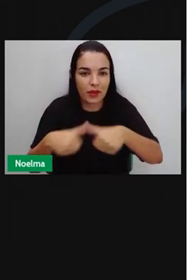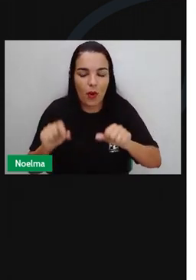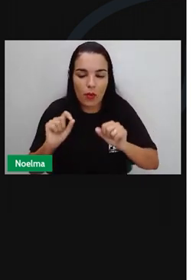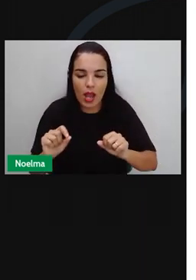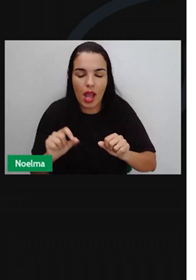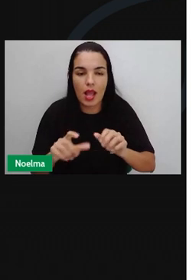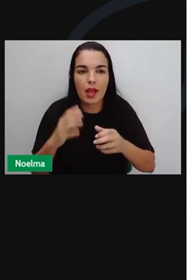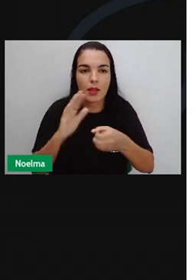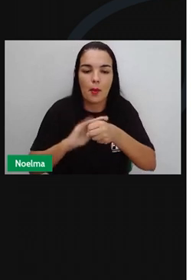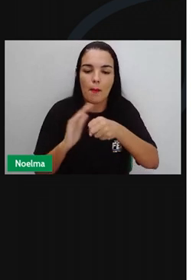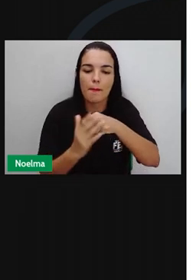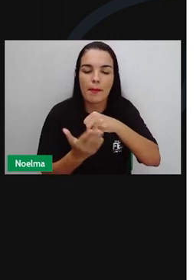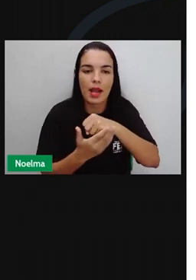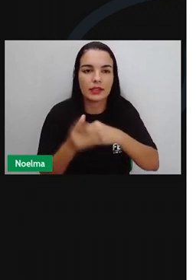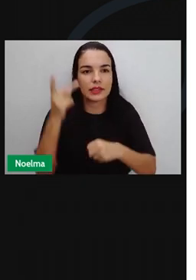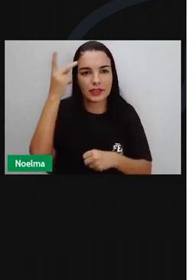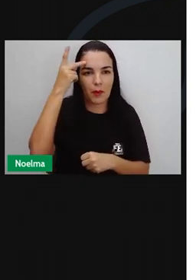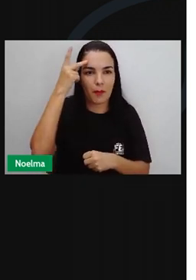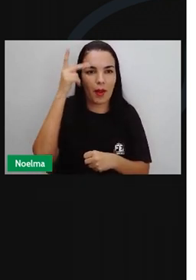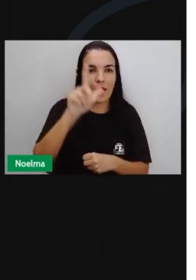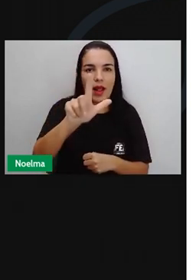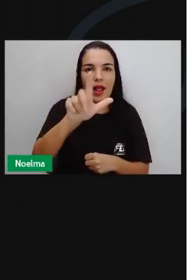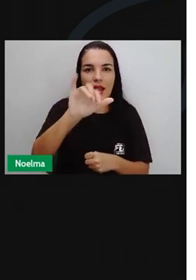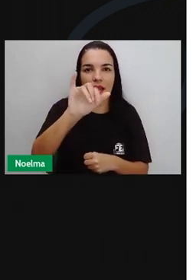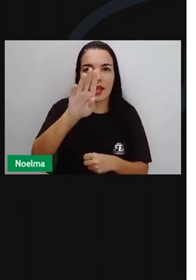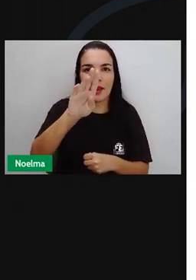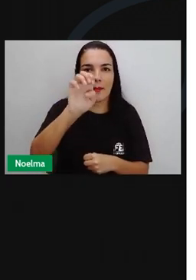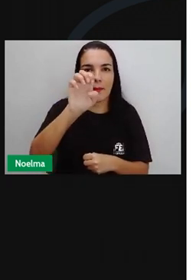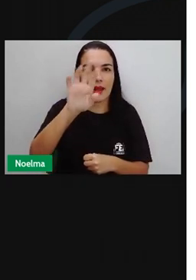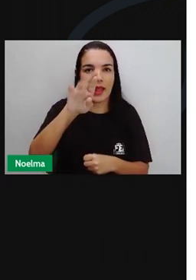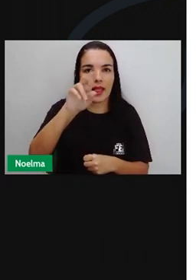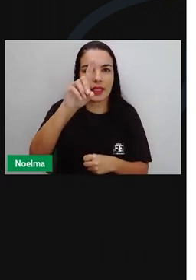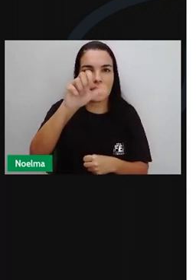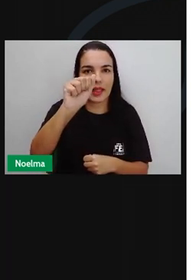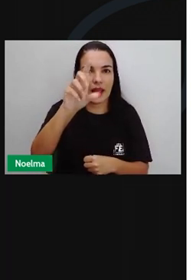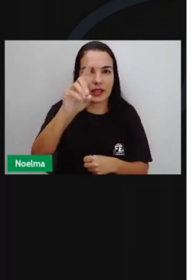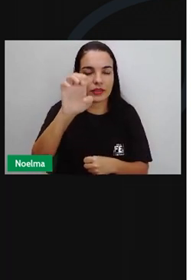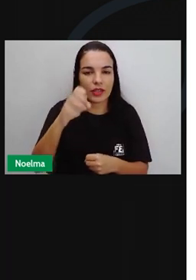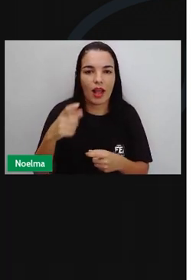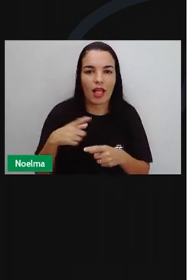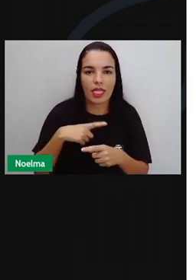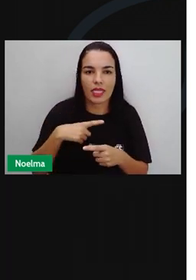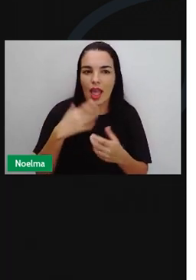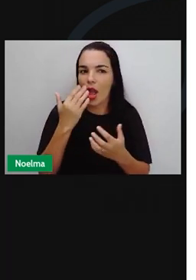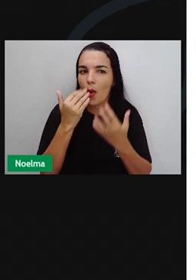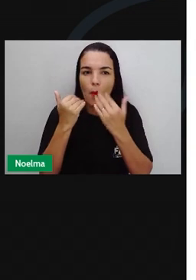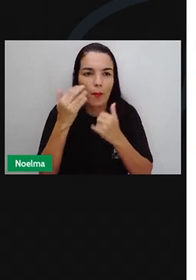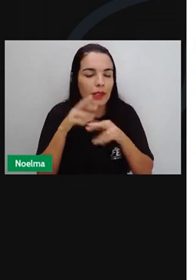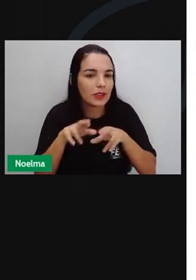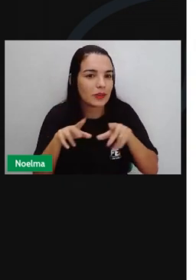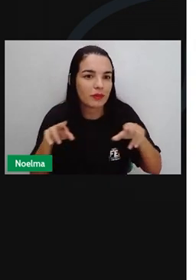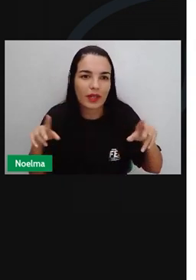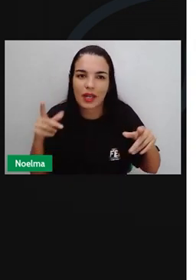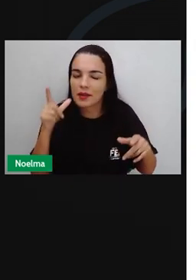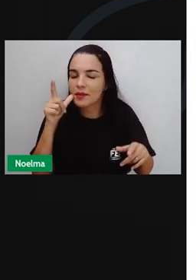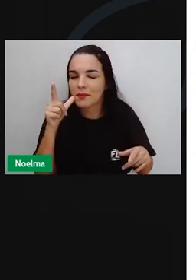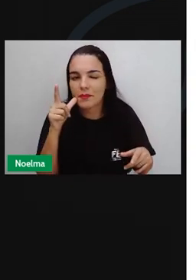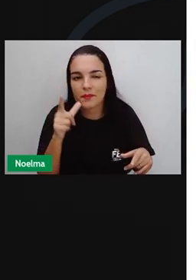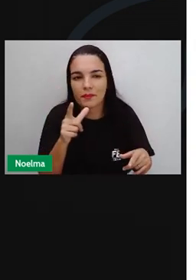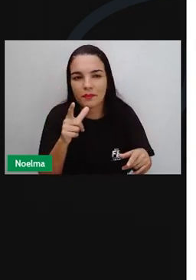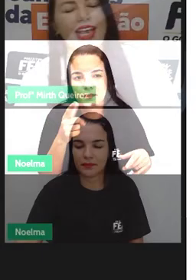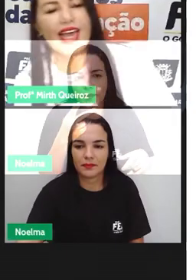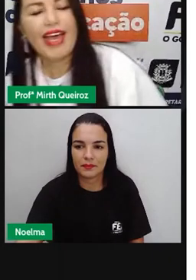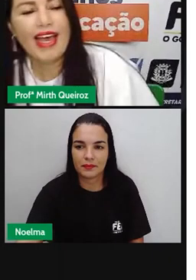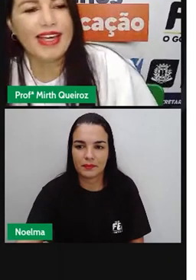japonesa foi modificada e adaptada ao gosto brasileiro como os sushis com cream cheese e com ingredientes locais como a carne de